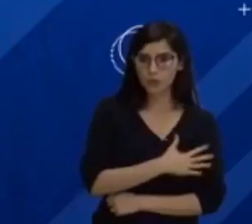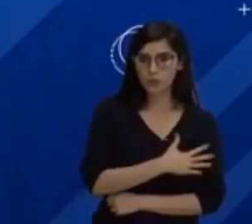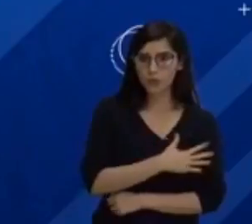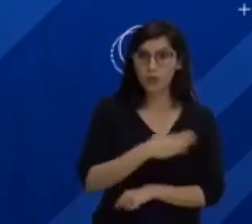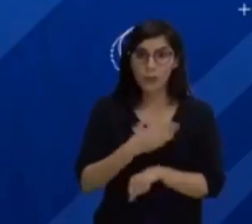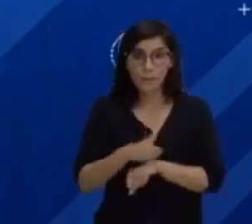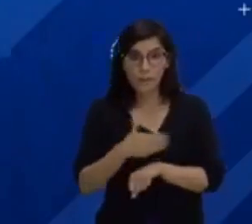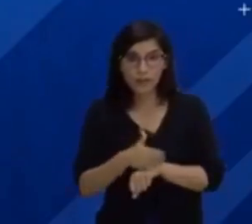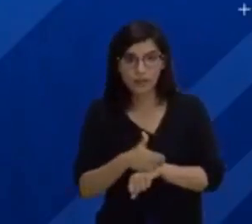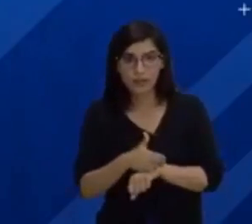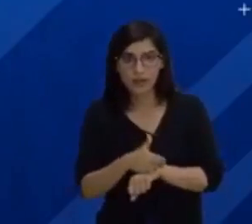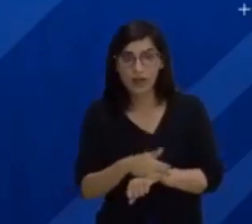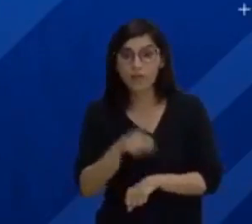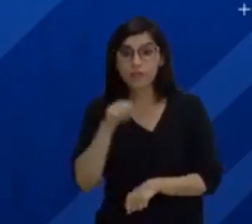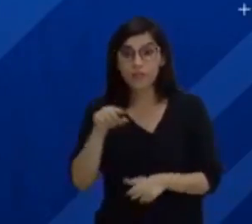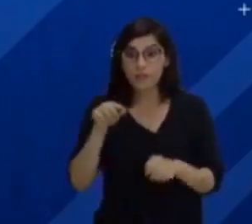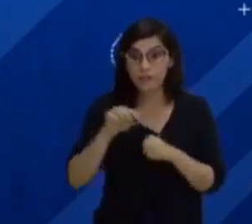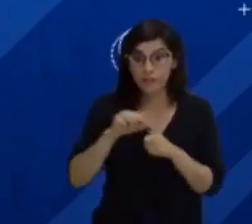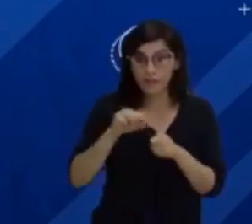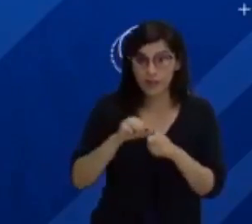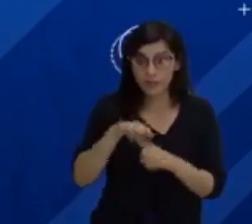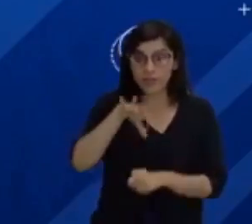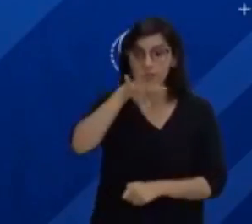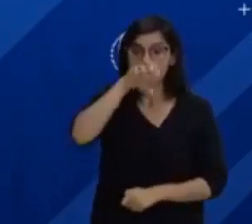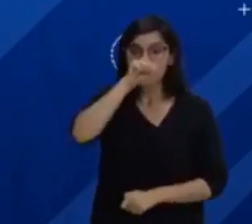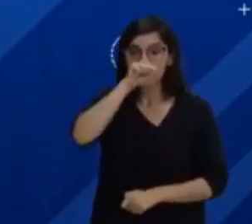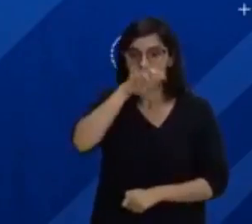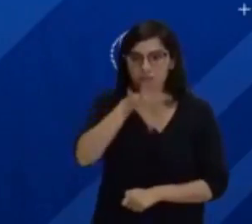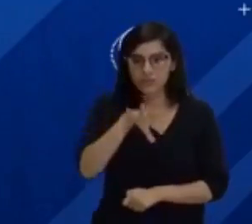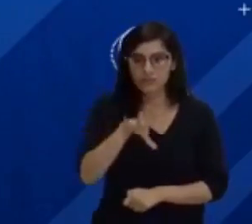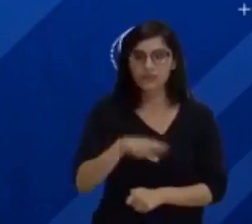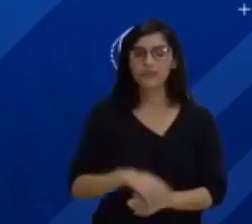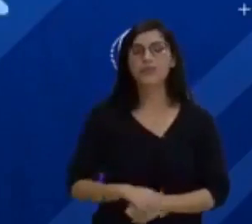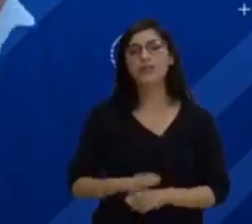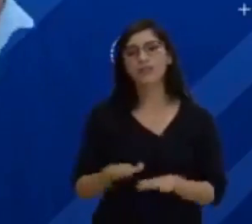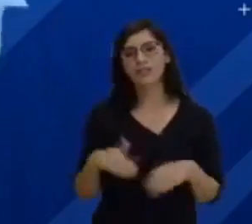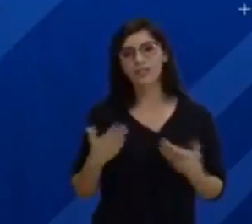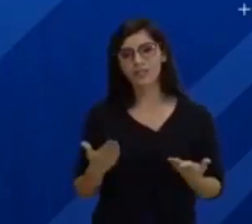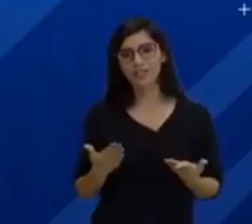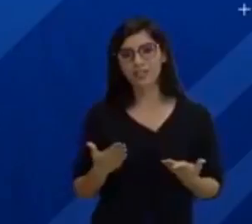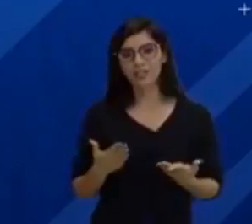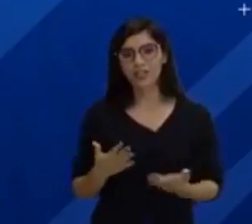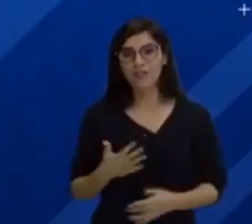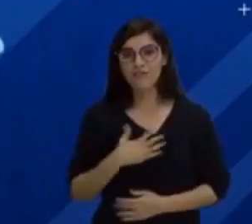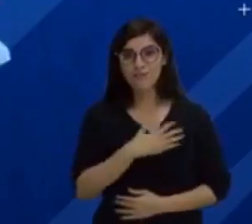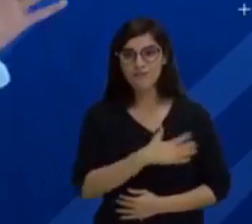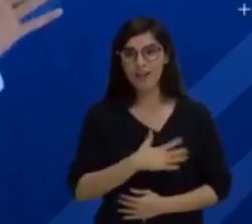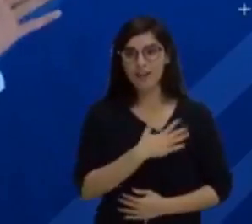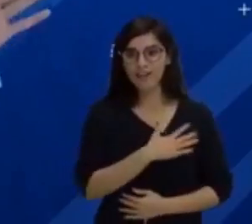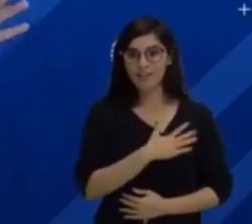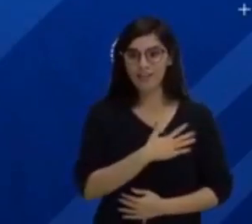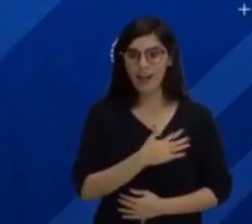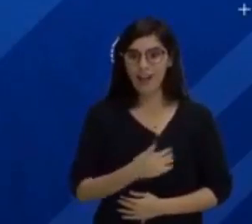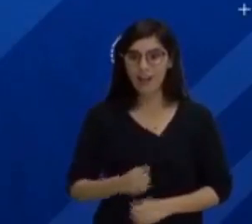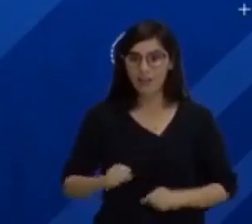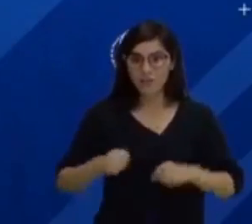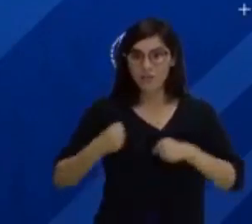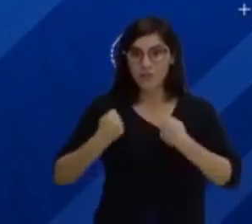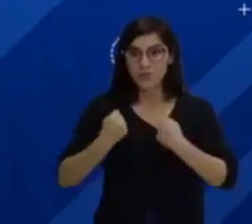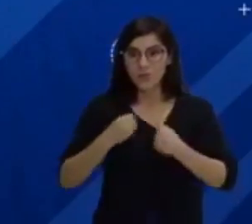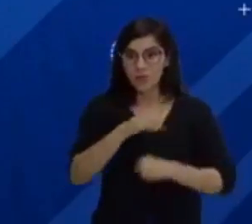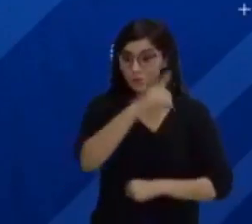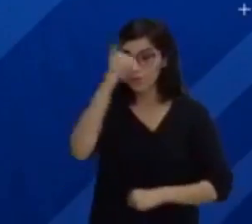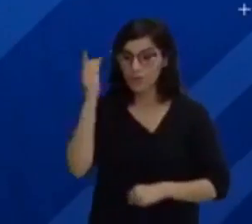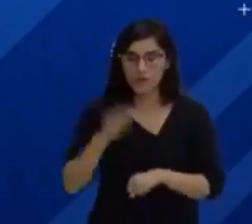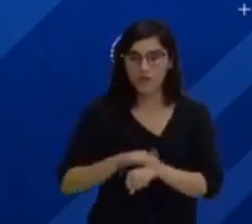você fez no intervalo essa técnica? Pois bem, eu quero te dizer que você não vai ganhar essa energia do dia para a noite. E isso,